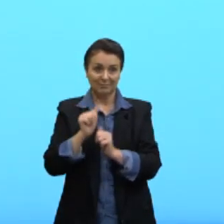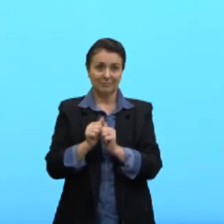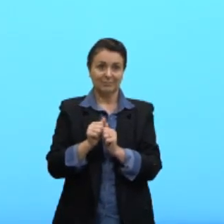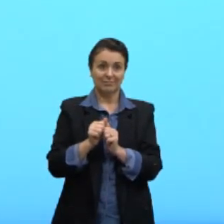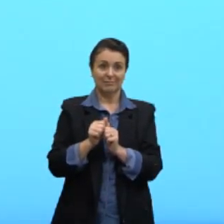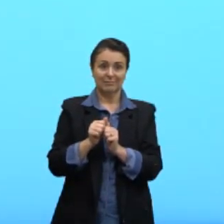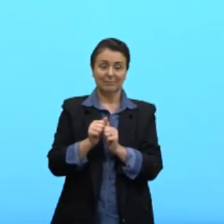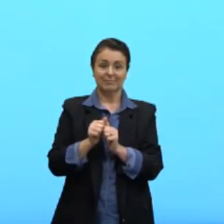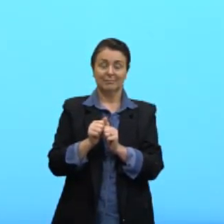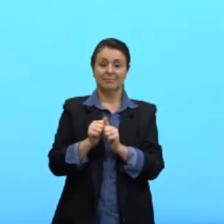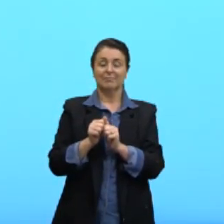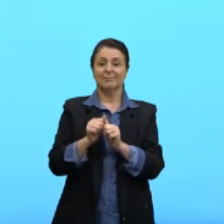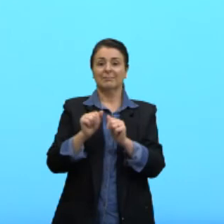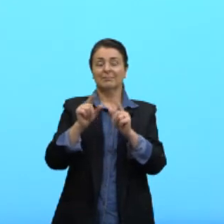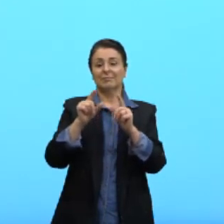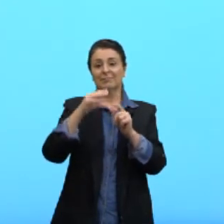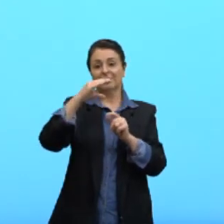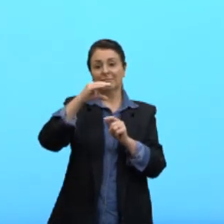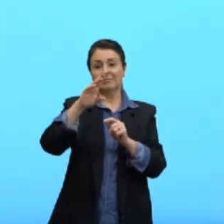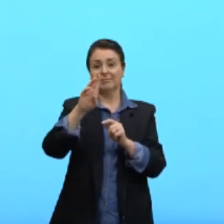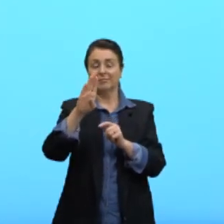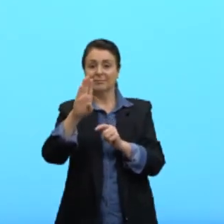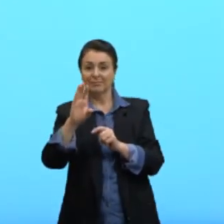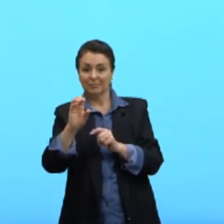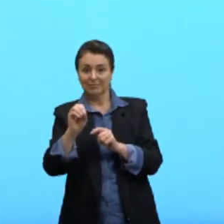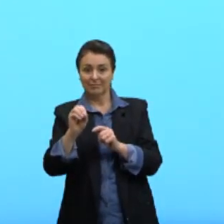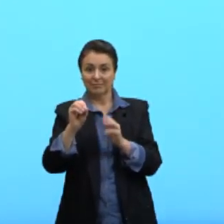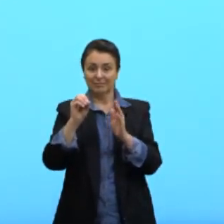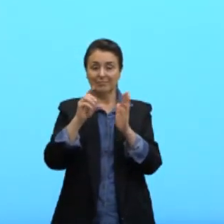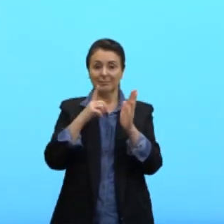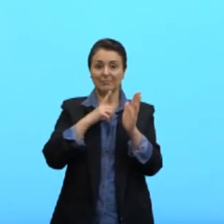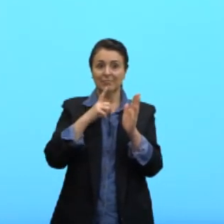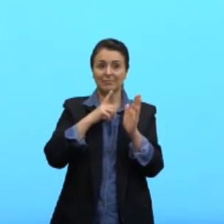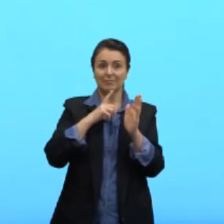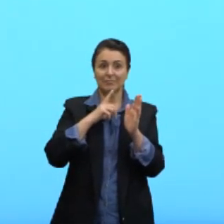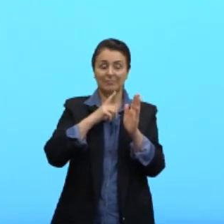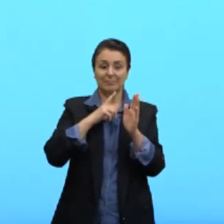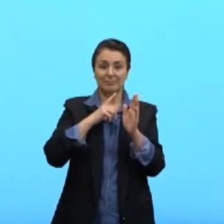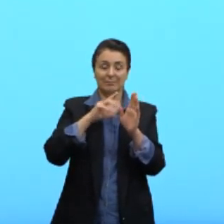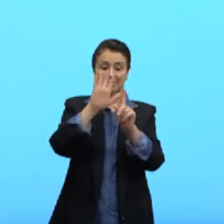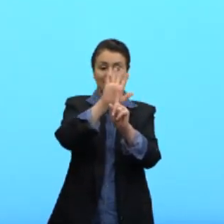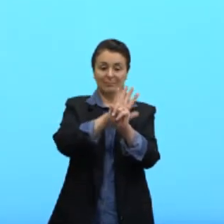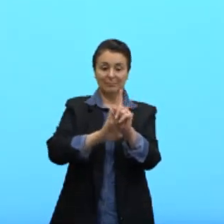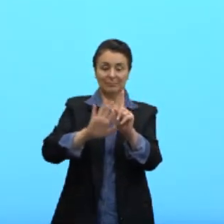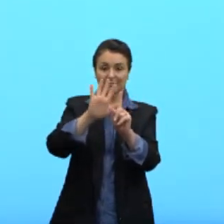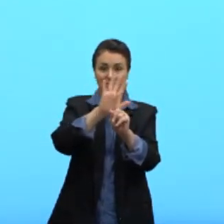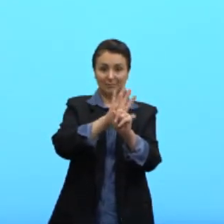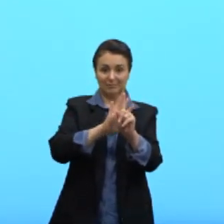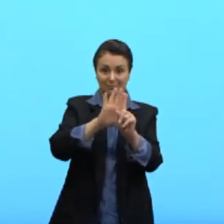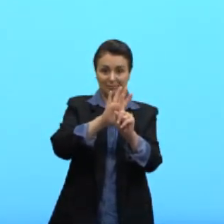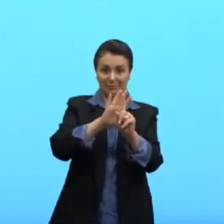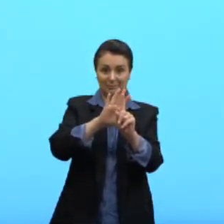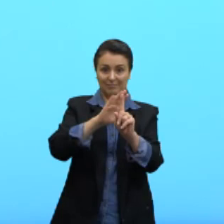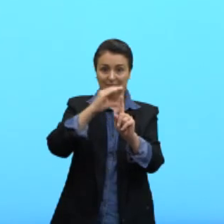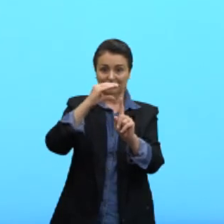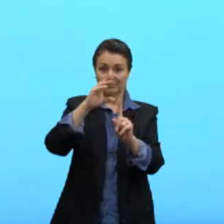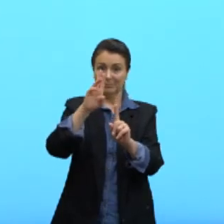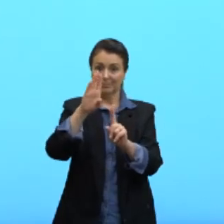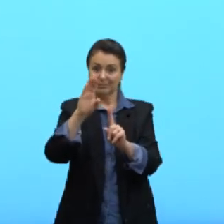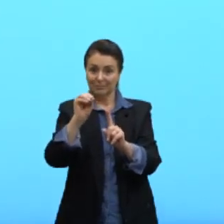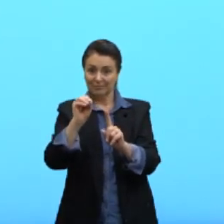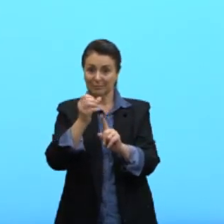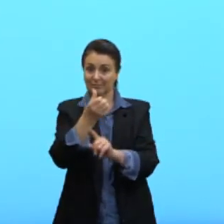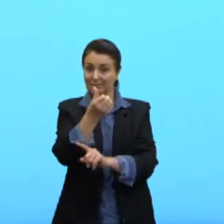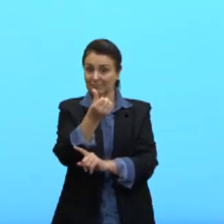é um cubo, a figura maior, tenho aqui aresta do cubo, aresta do cubo é seis,